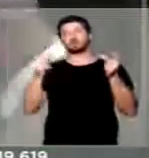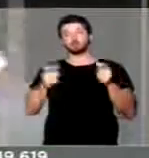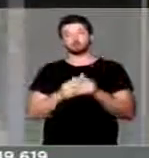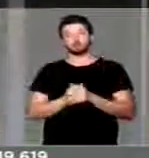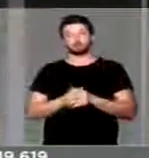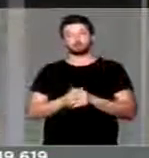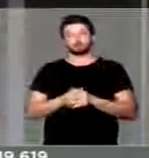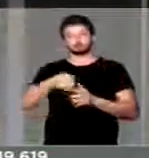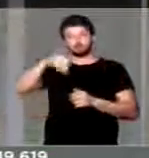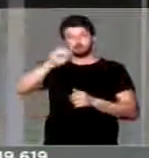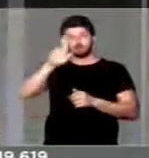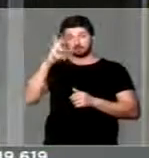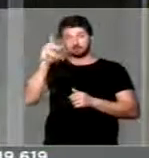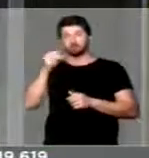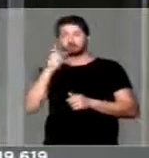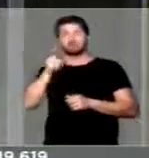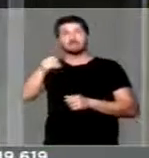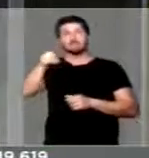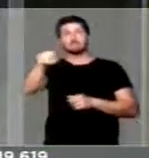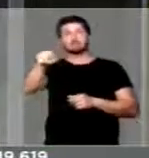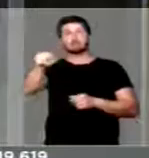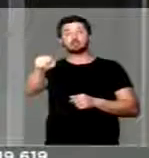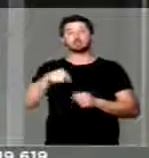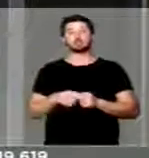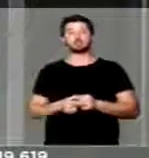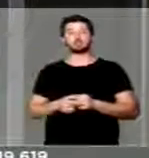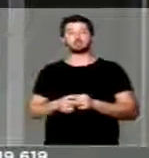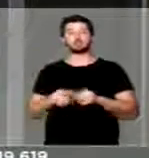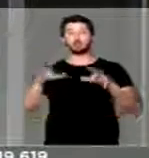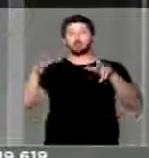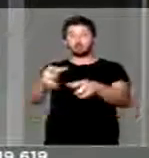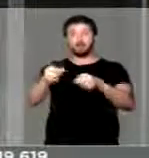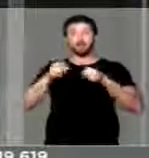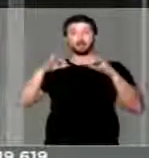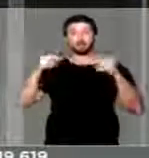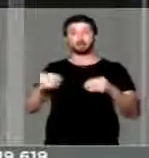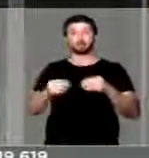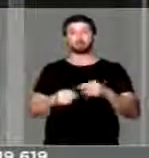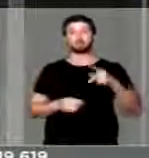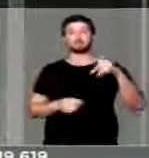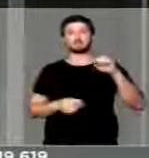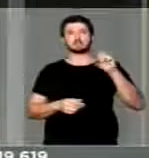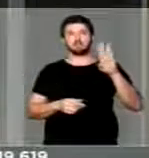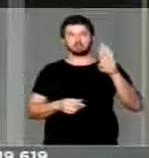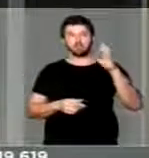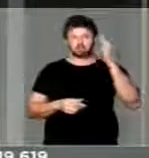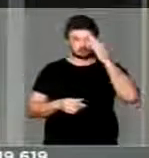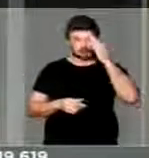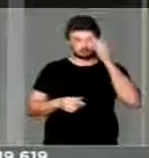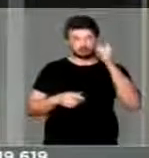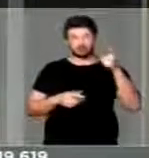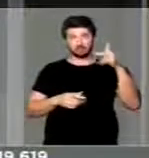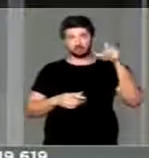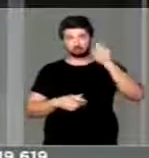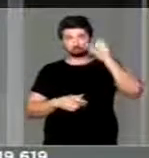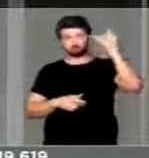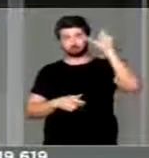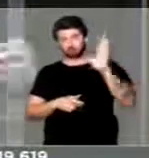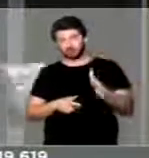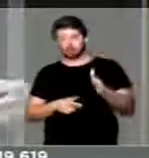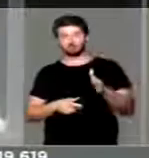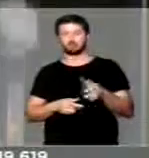Seu Machado diz, isso E pegar todo mundo E o PSDB, não sei se caiu a ficha já